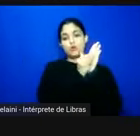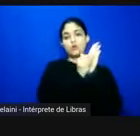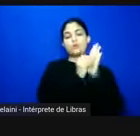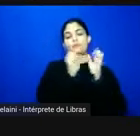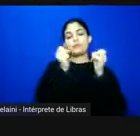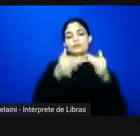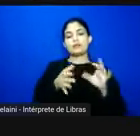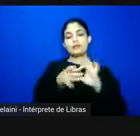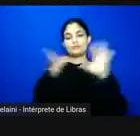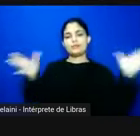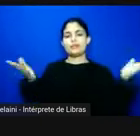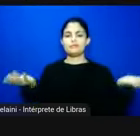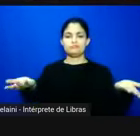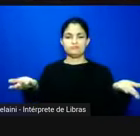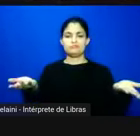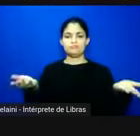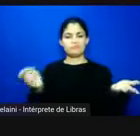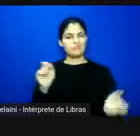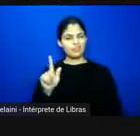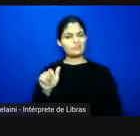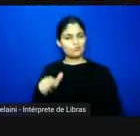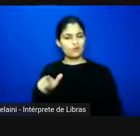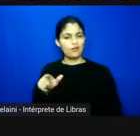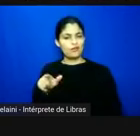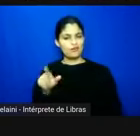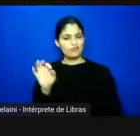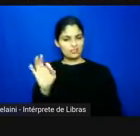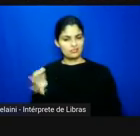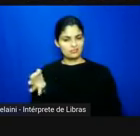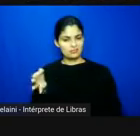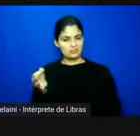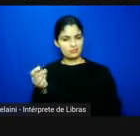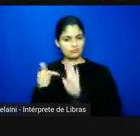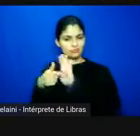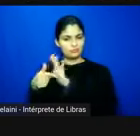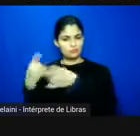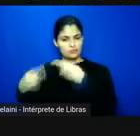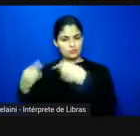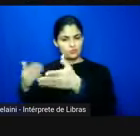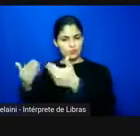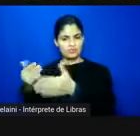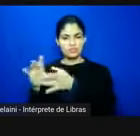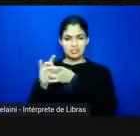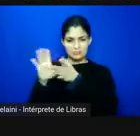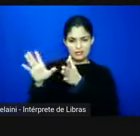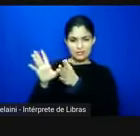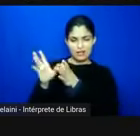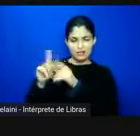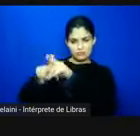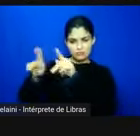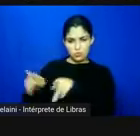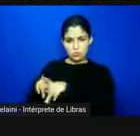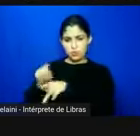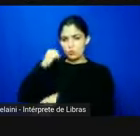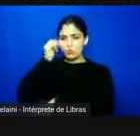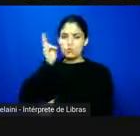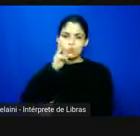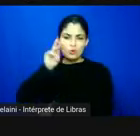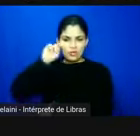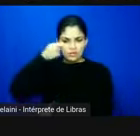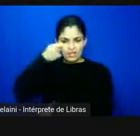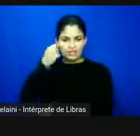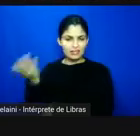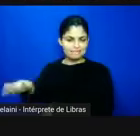isso é de fato discutir liberdade e possibilidades de liberdade pra população não é então eu acho que